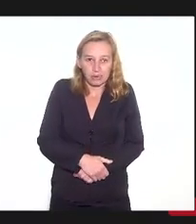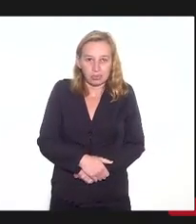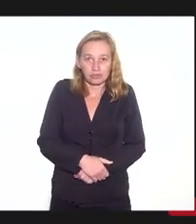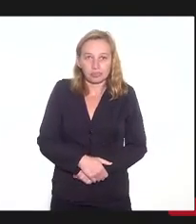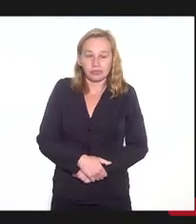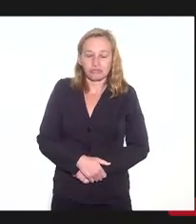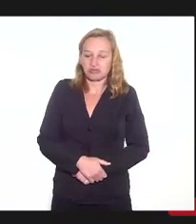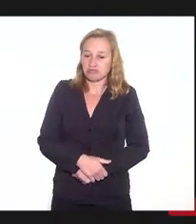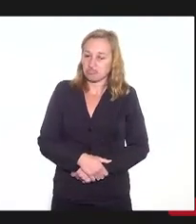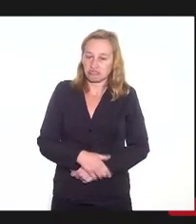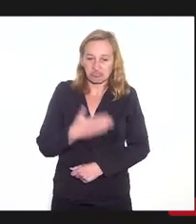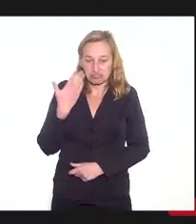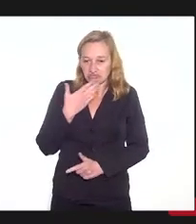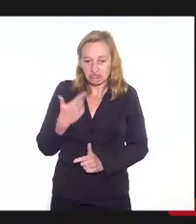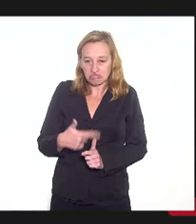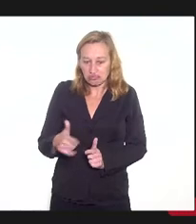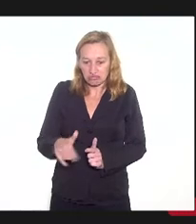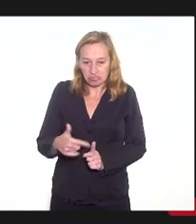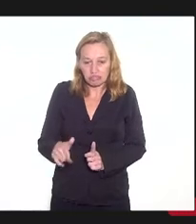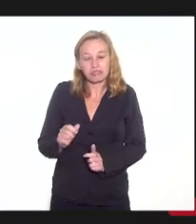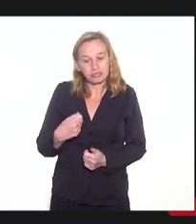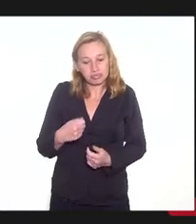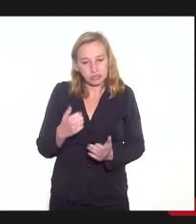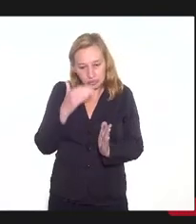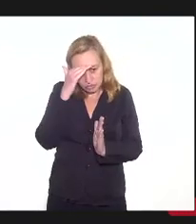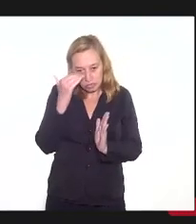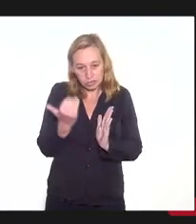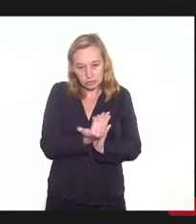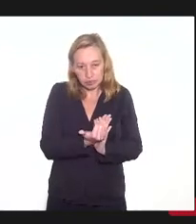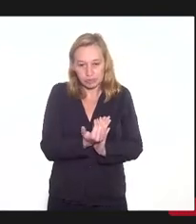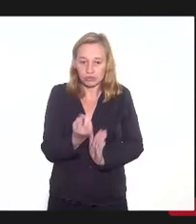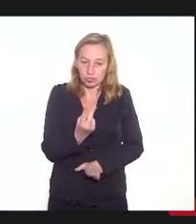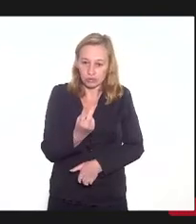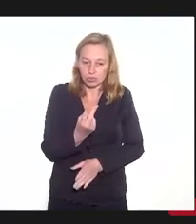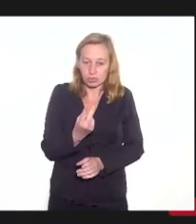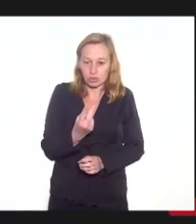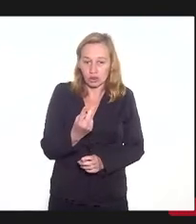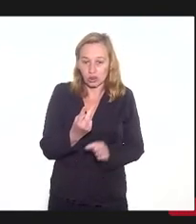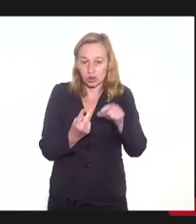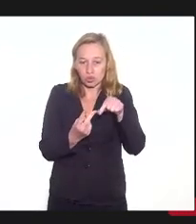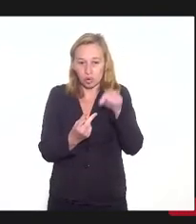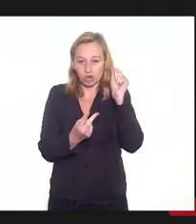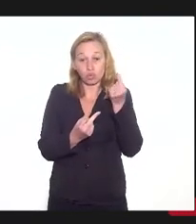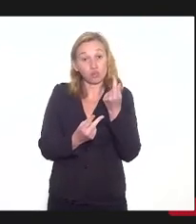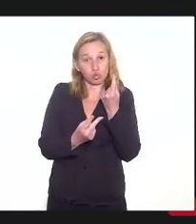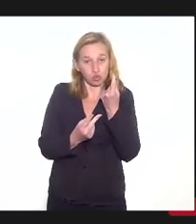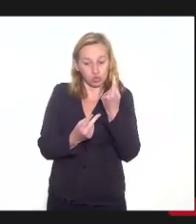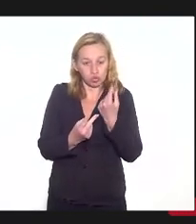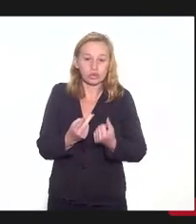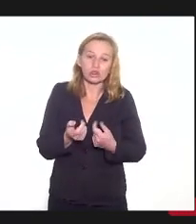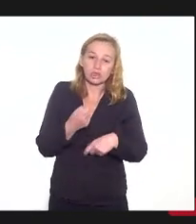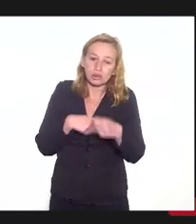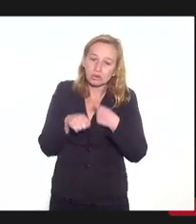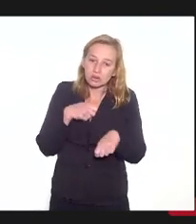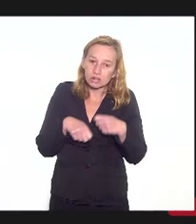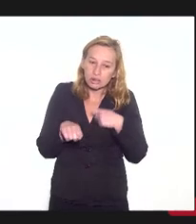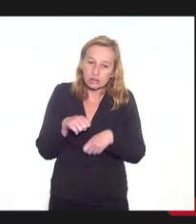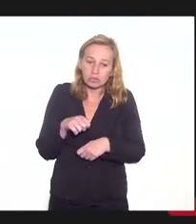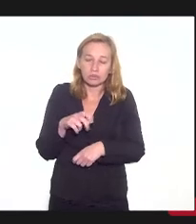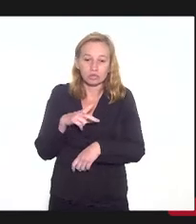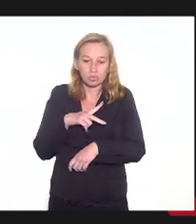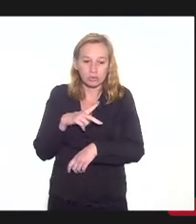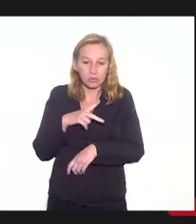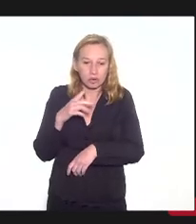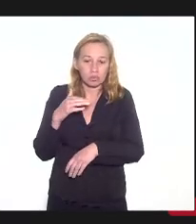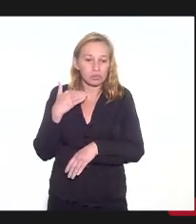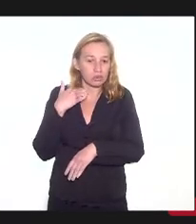nenhum problema. Acho que a gente precisa cumprir um desses dois aqui e aí negociar com o próprio Tesouro Nacional